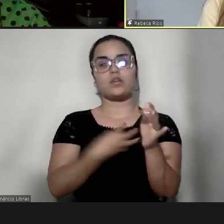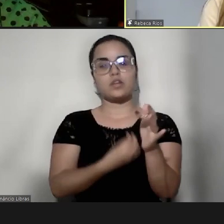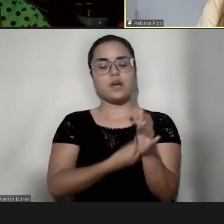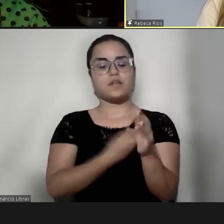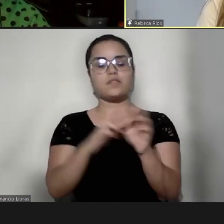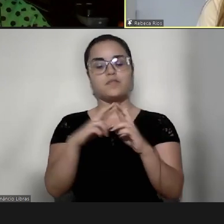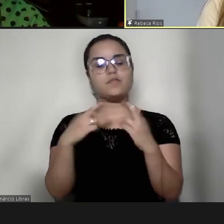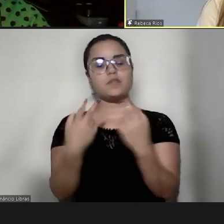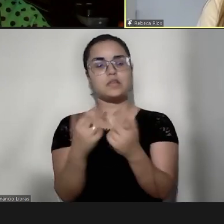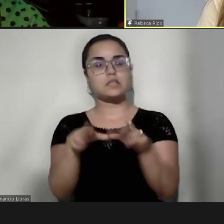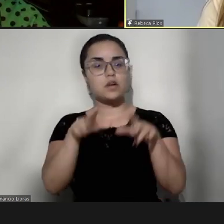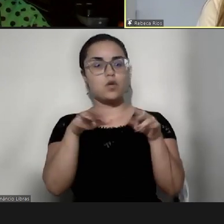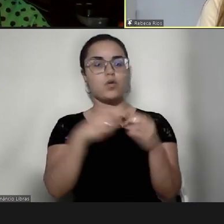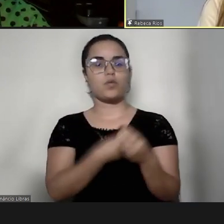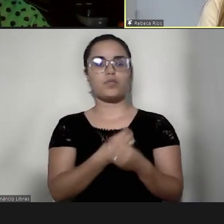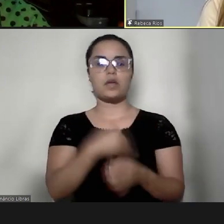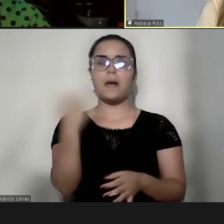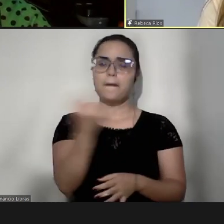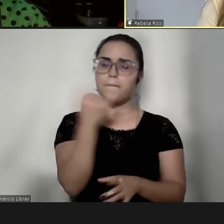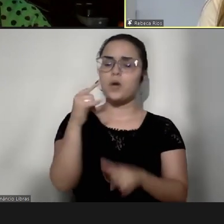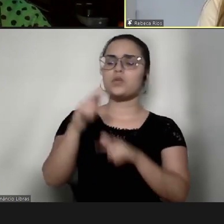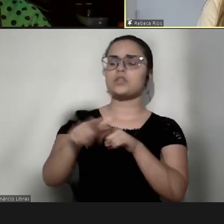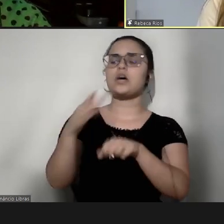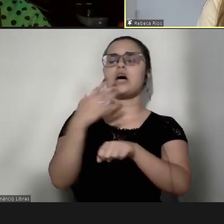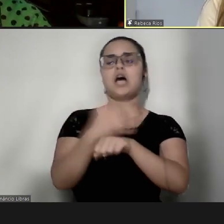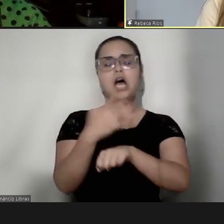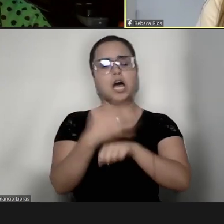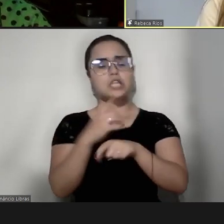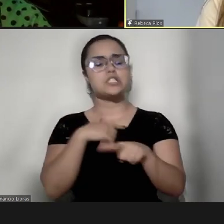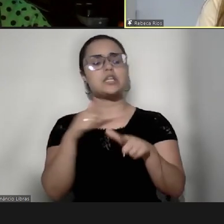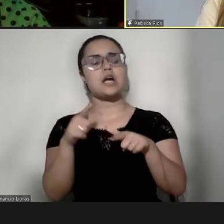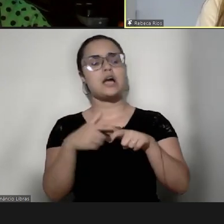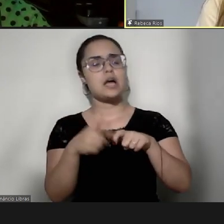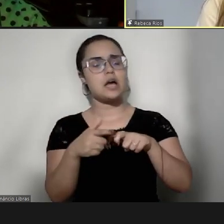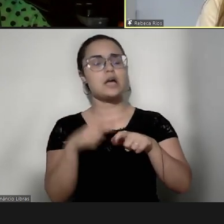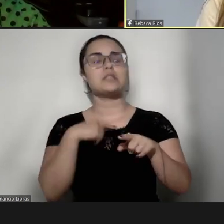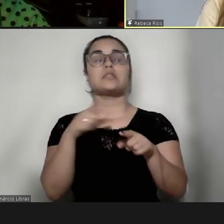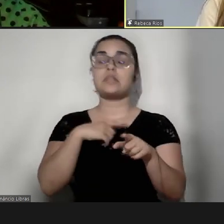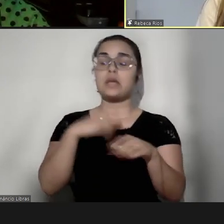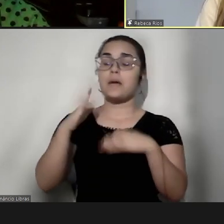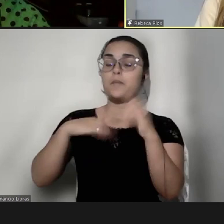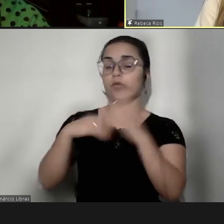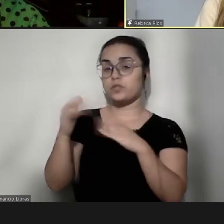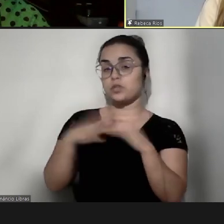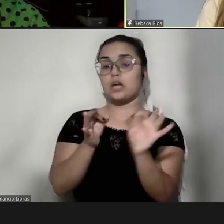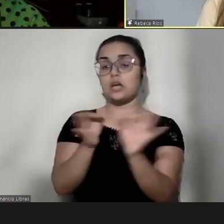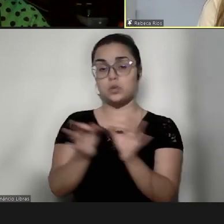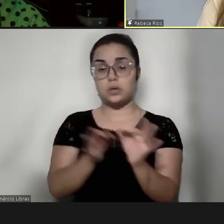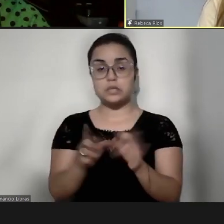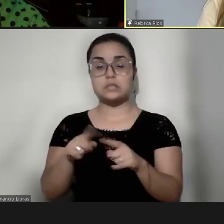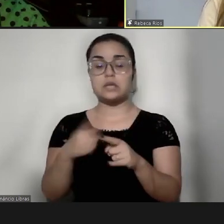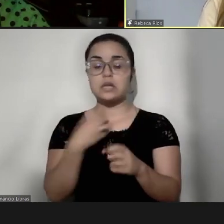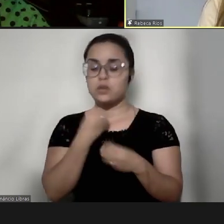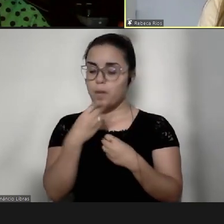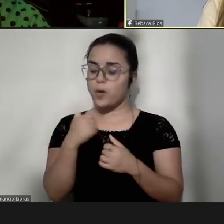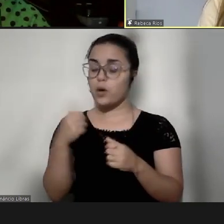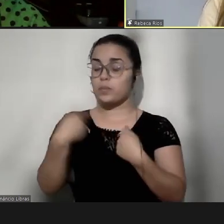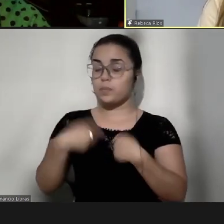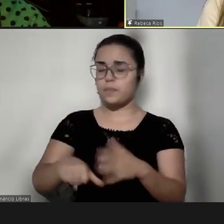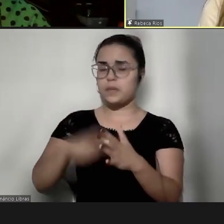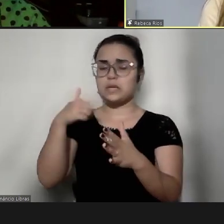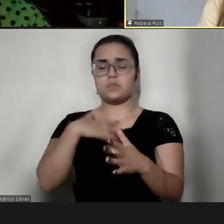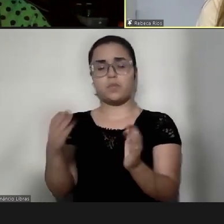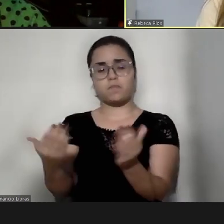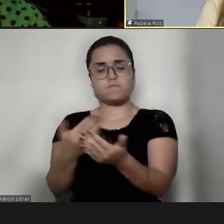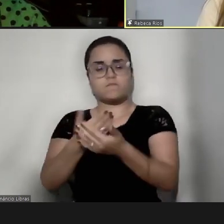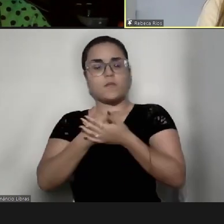que é importante o tratamento, que é importante você estar com profissionais preparados, adequados, principalmente acolhedores, né, que